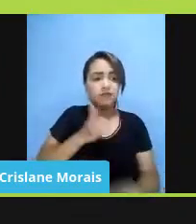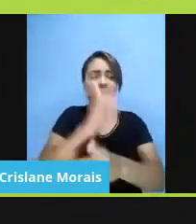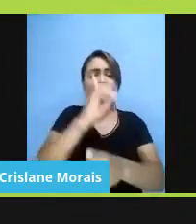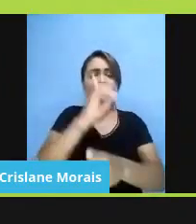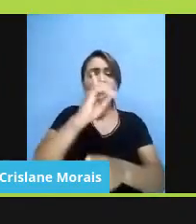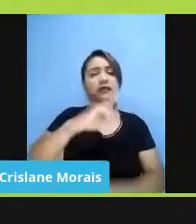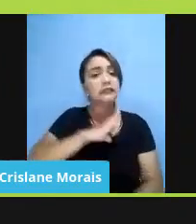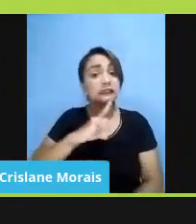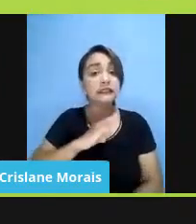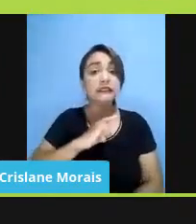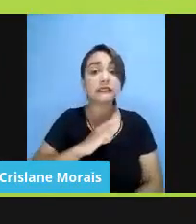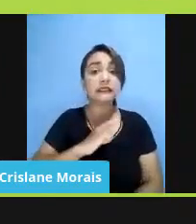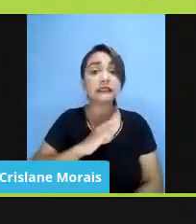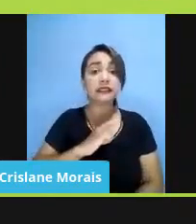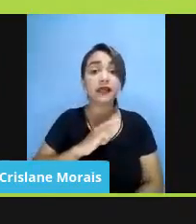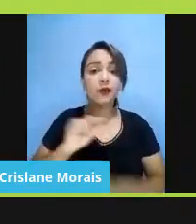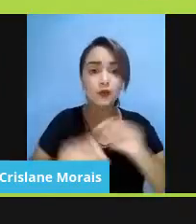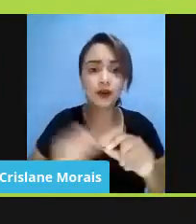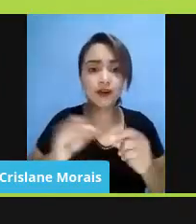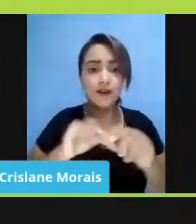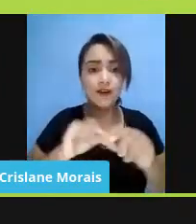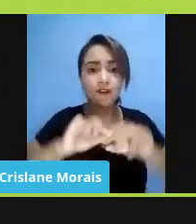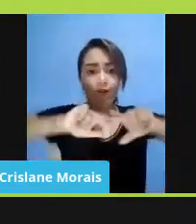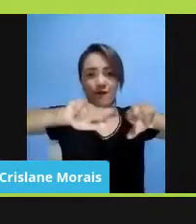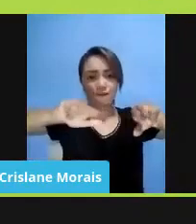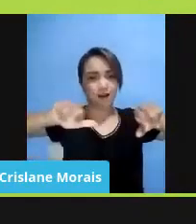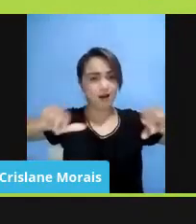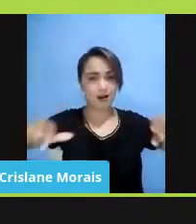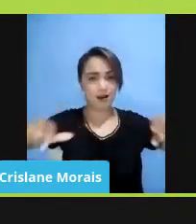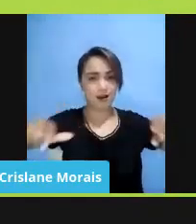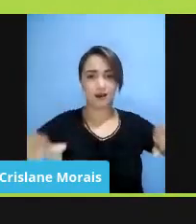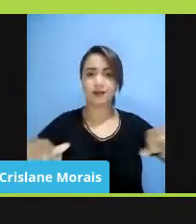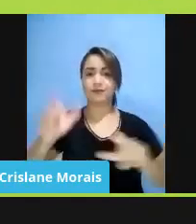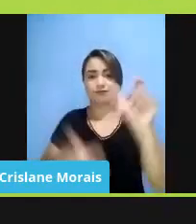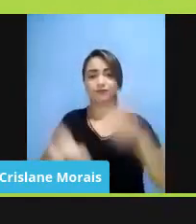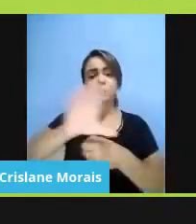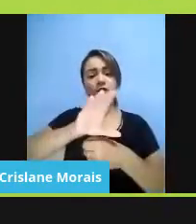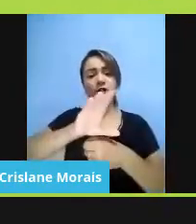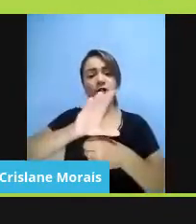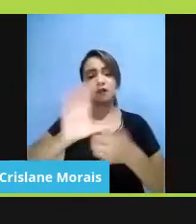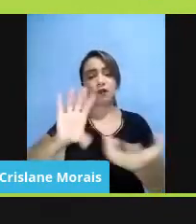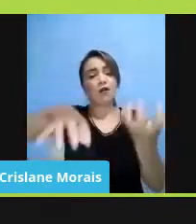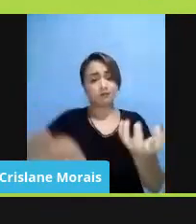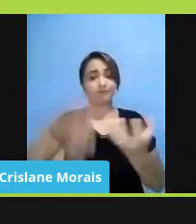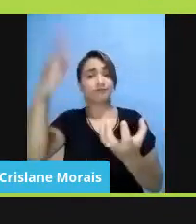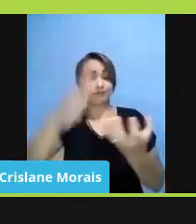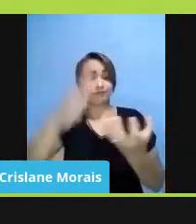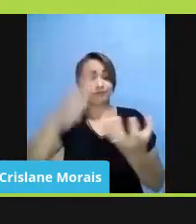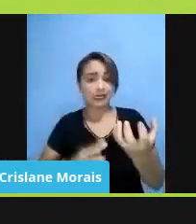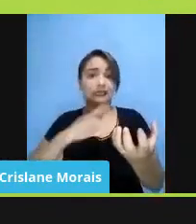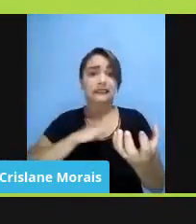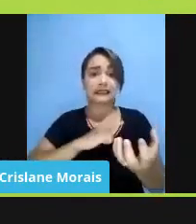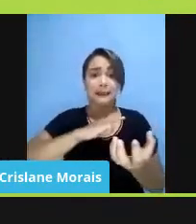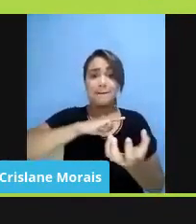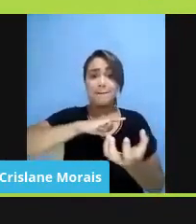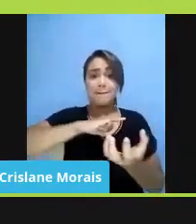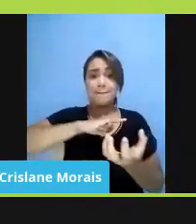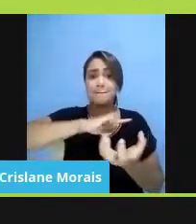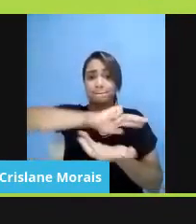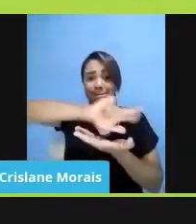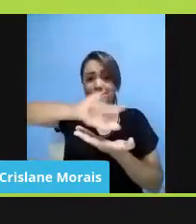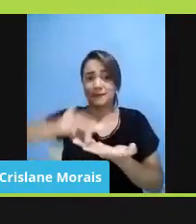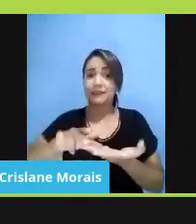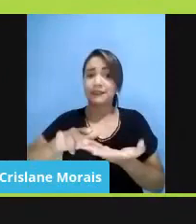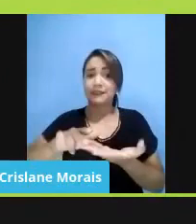PL, várias PLs, né, mais de um no Congresso Nacional, e que eles estavam sendo replicados em estados e municípios,